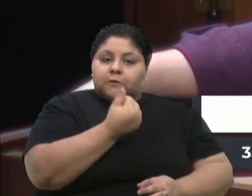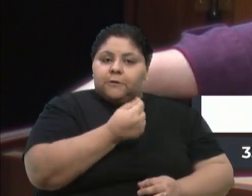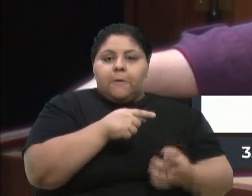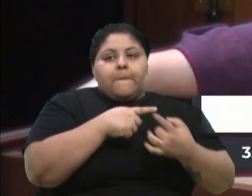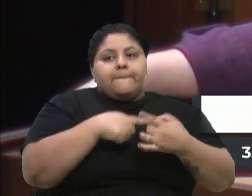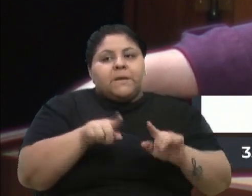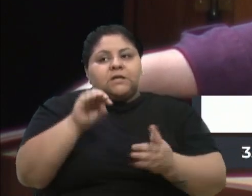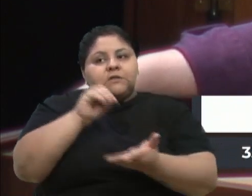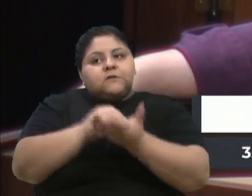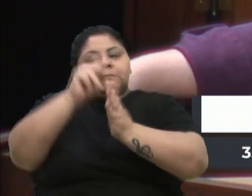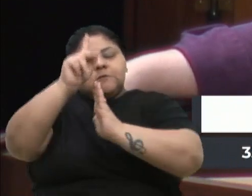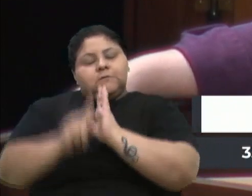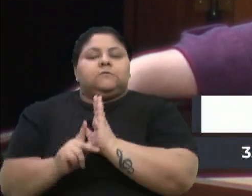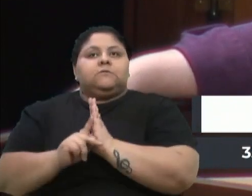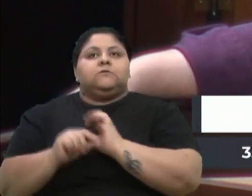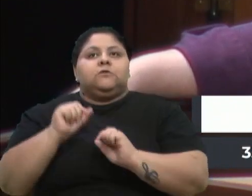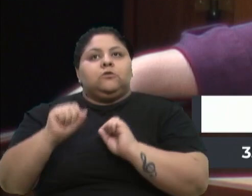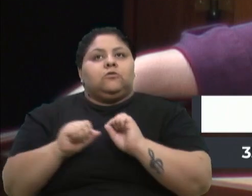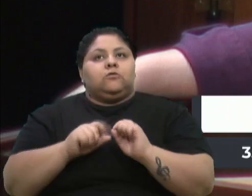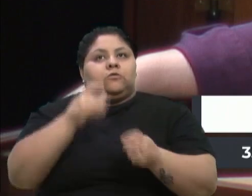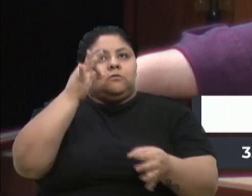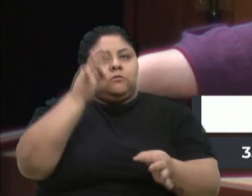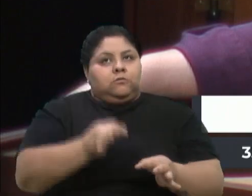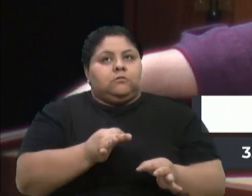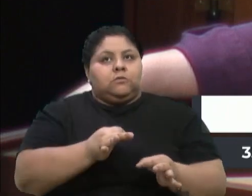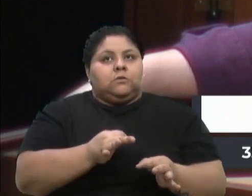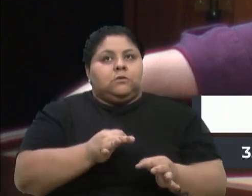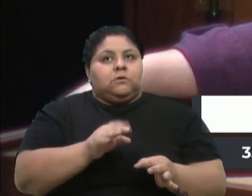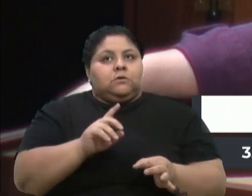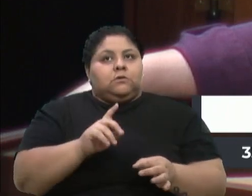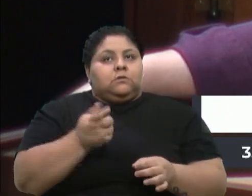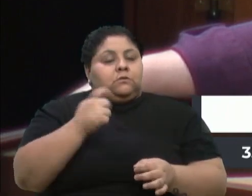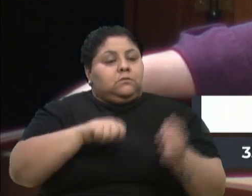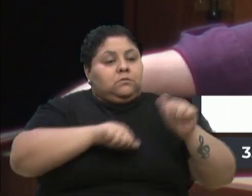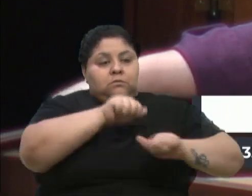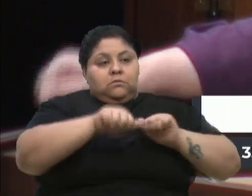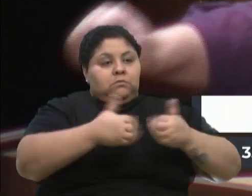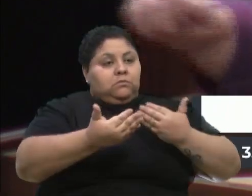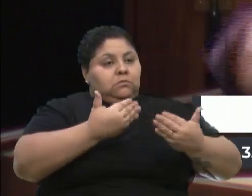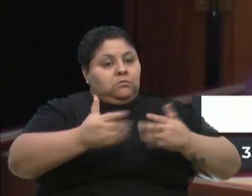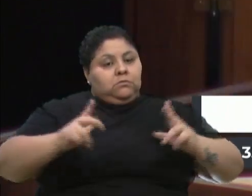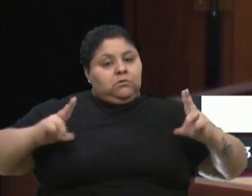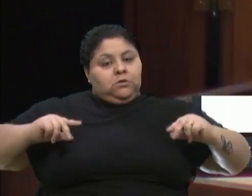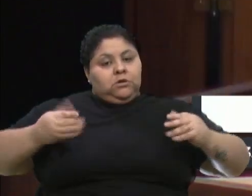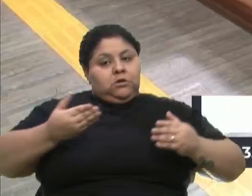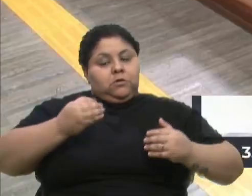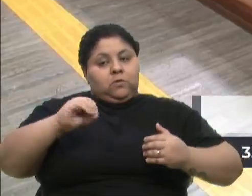projeto. E o que dá certo na saúde nós não podemos mudar, independente se for privado ou público. Obrigado, presidente.